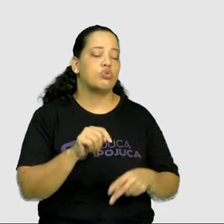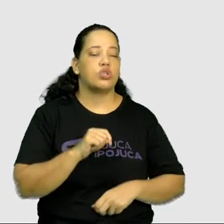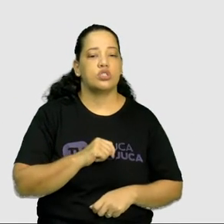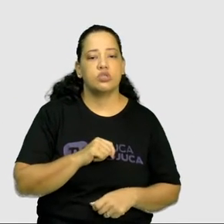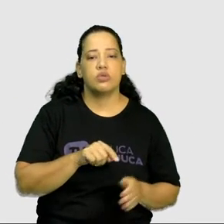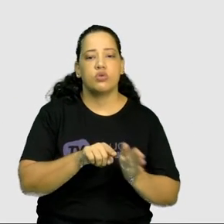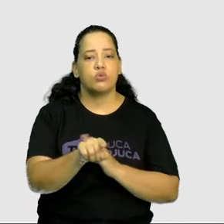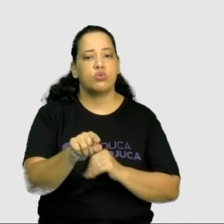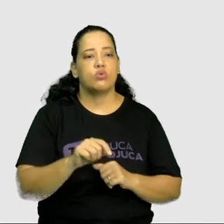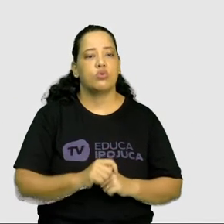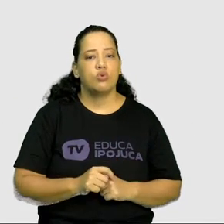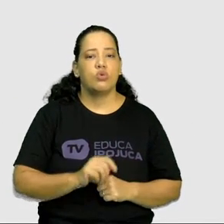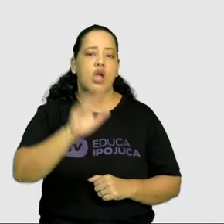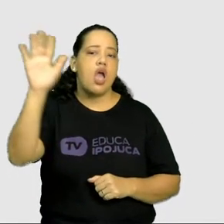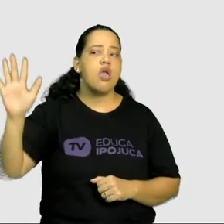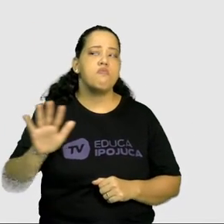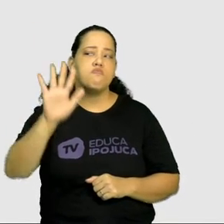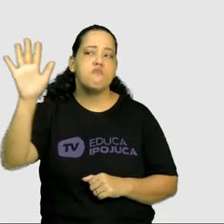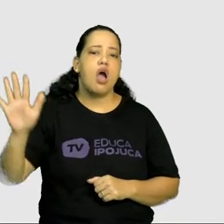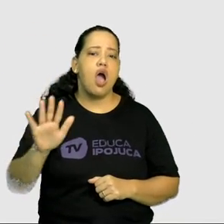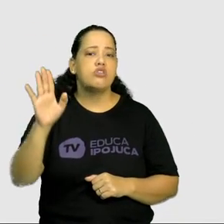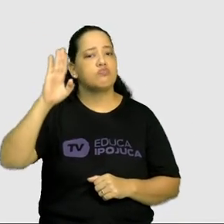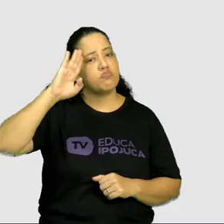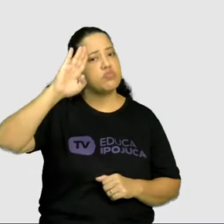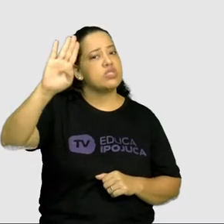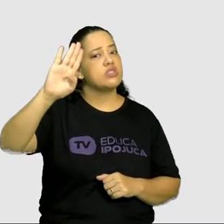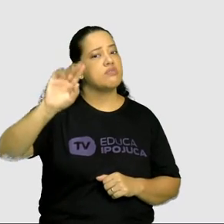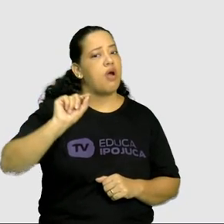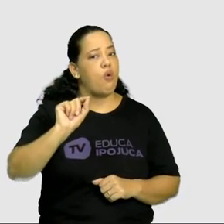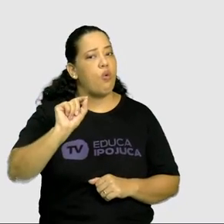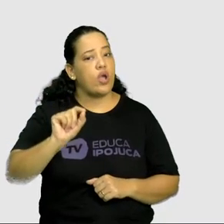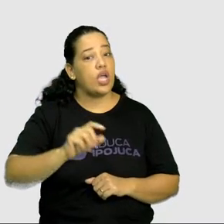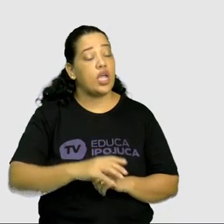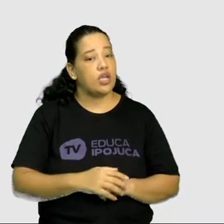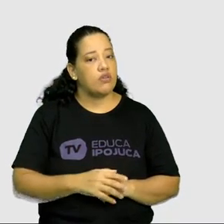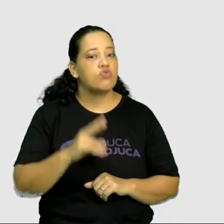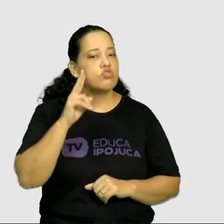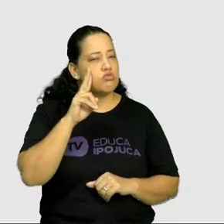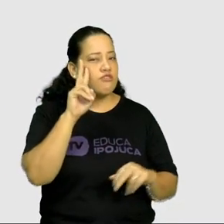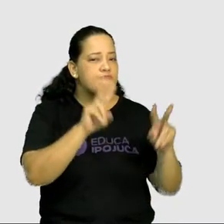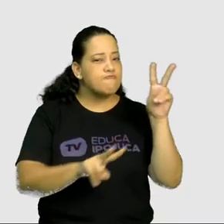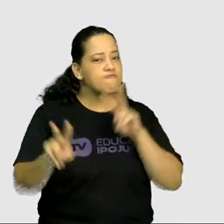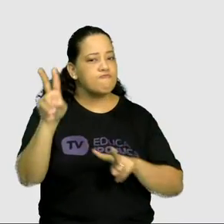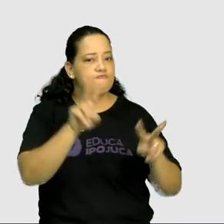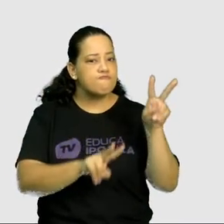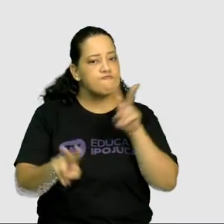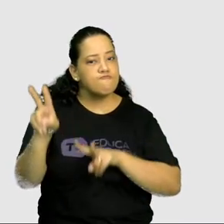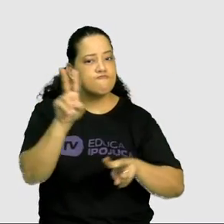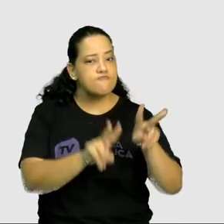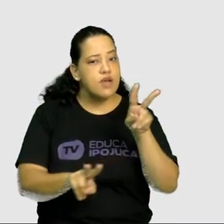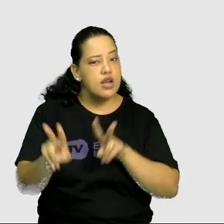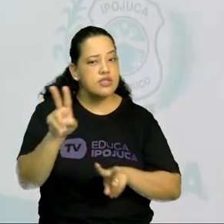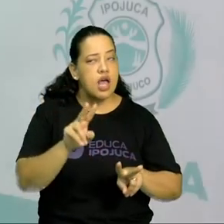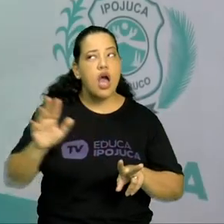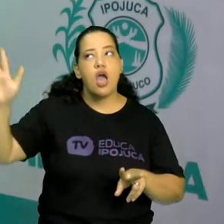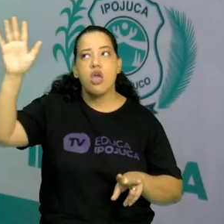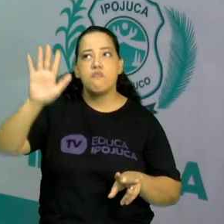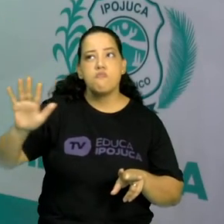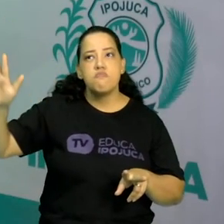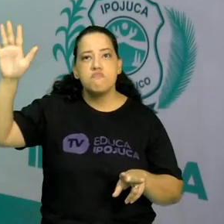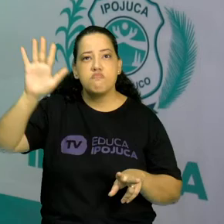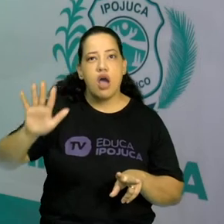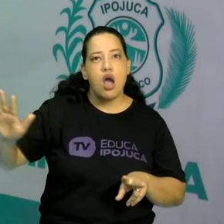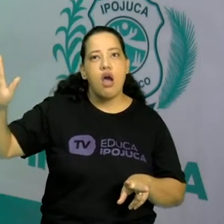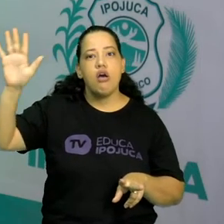qual a imagem principal desse texto? E aí, você vai analisar essa imagem e vai buscar qual é a imagem que